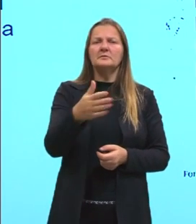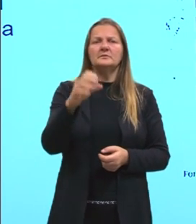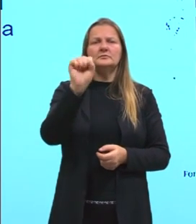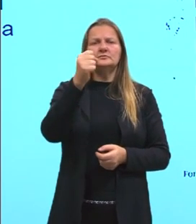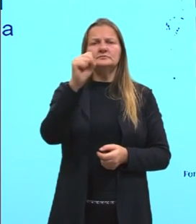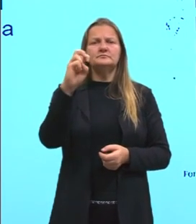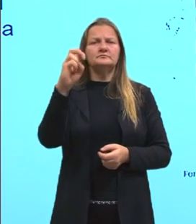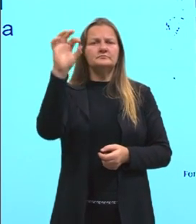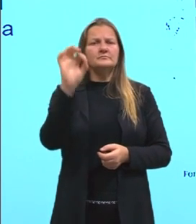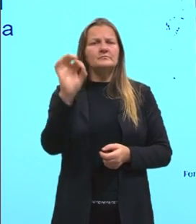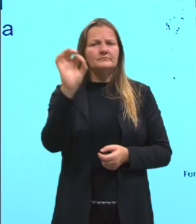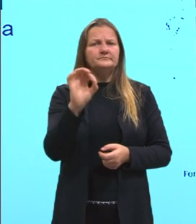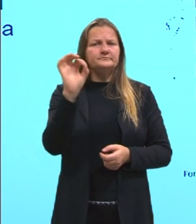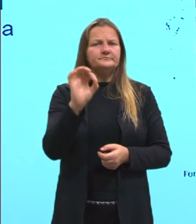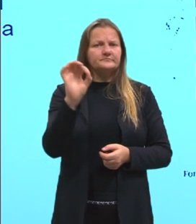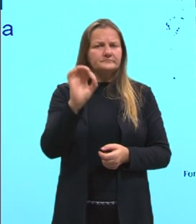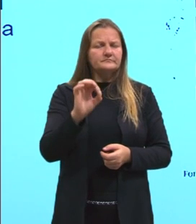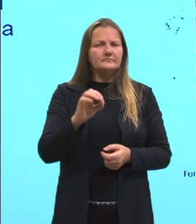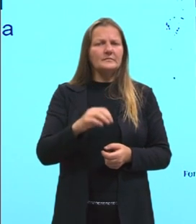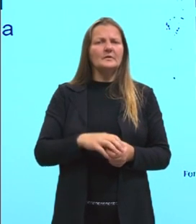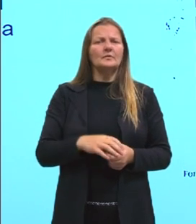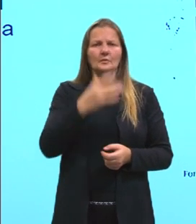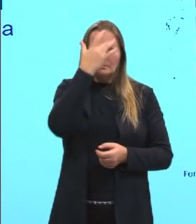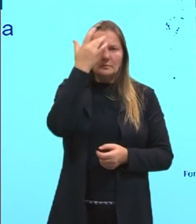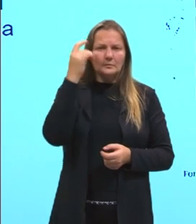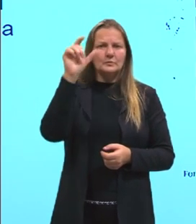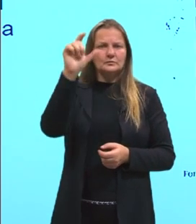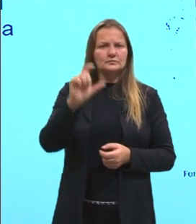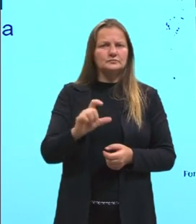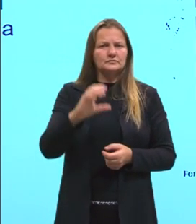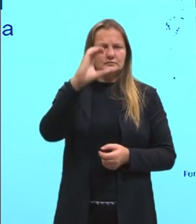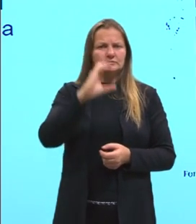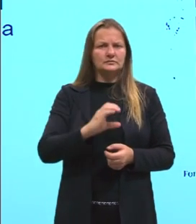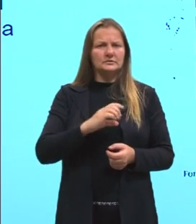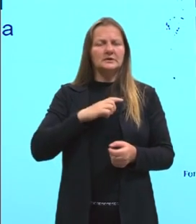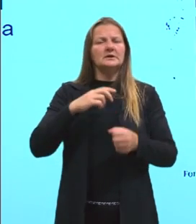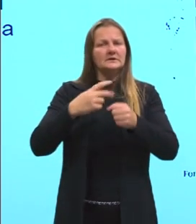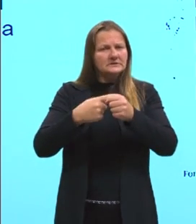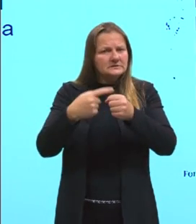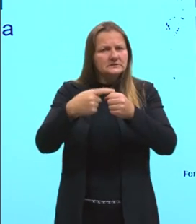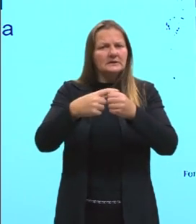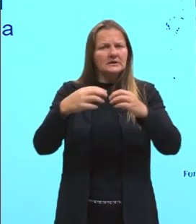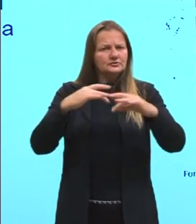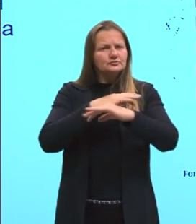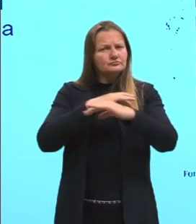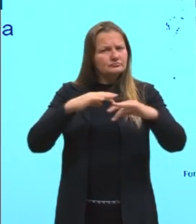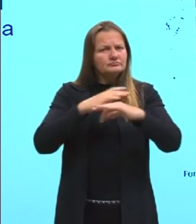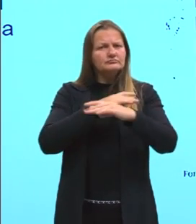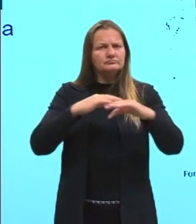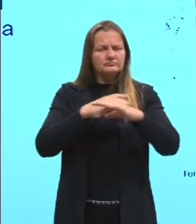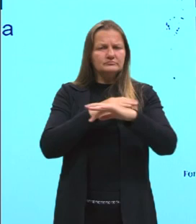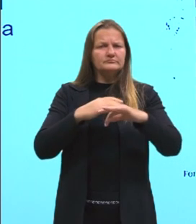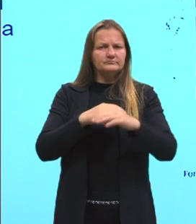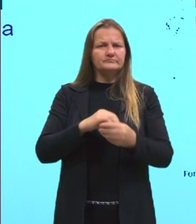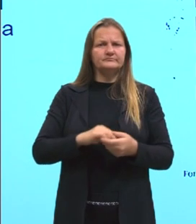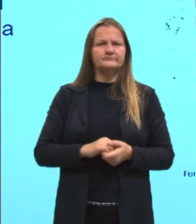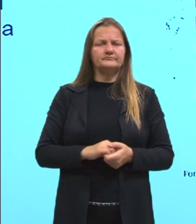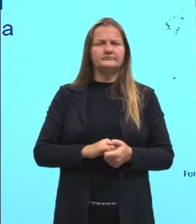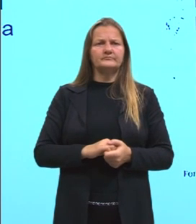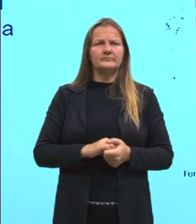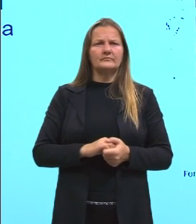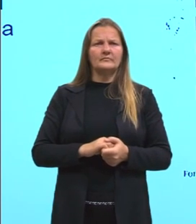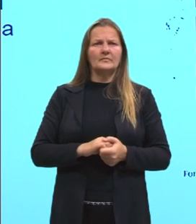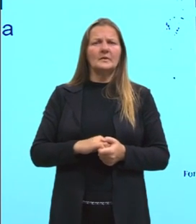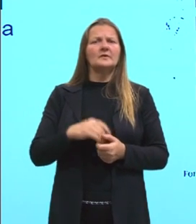de pessoas, né, dos nossos, dos nossos conterrâneos morando em cidades, tá, gurizada? Em municípios. E aí vai dar